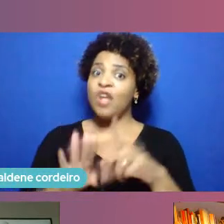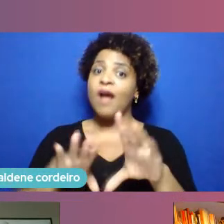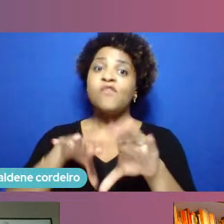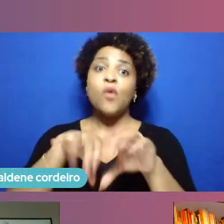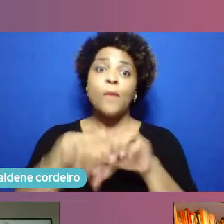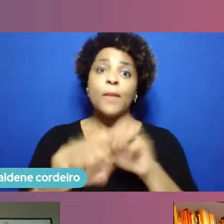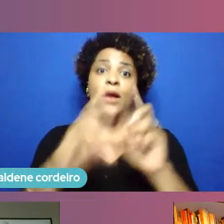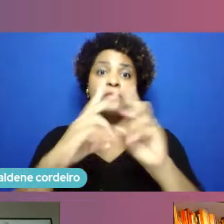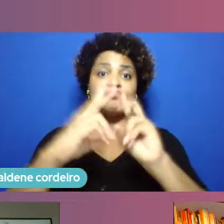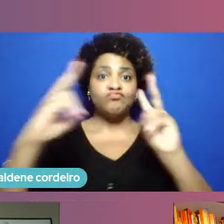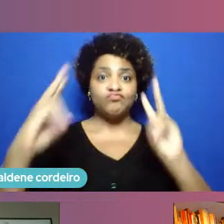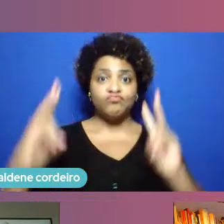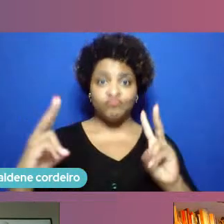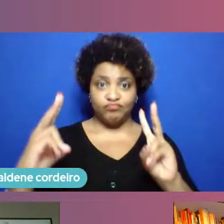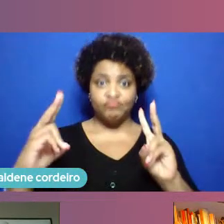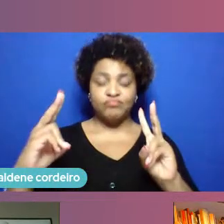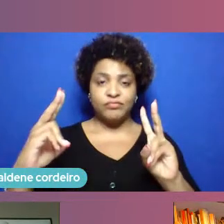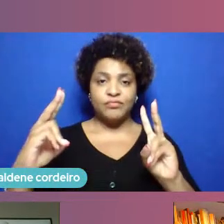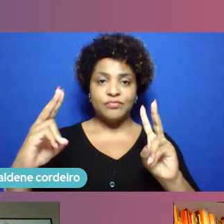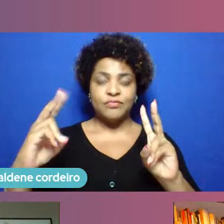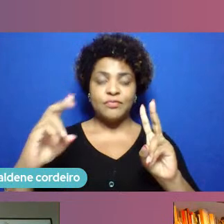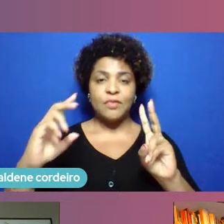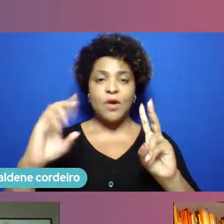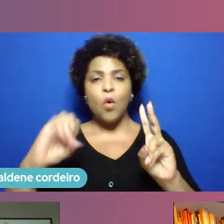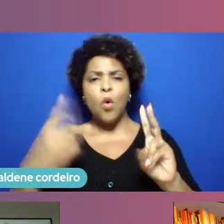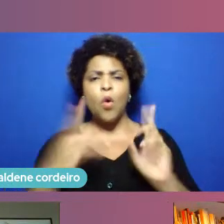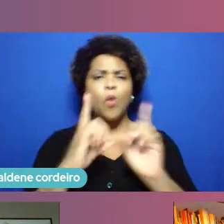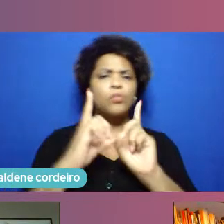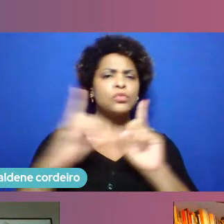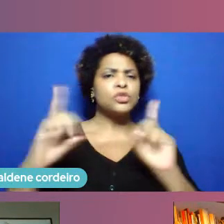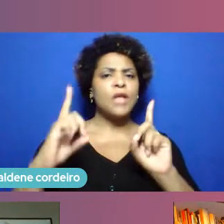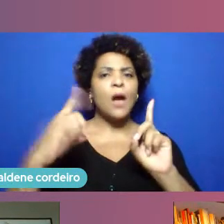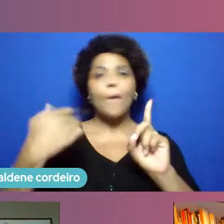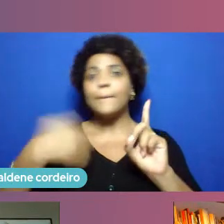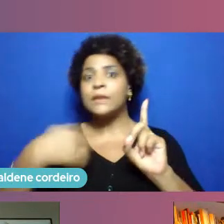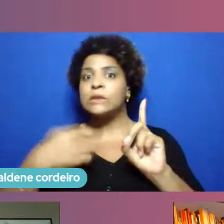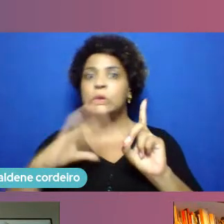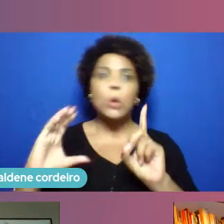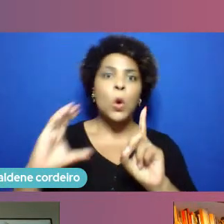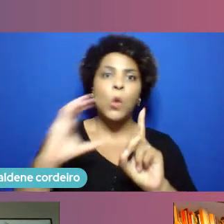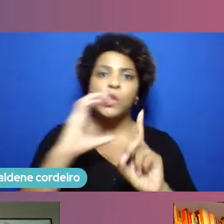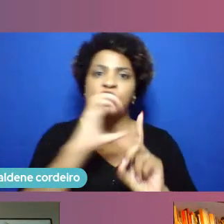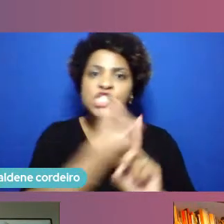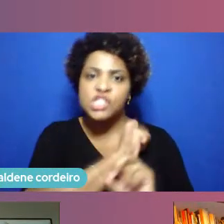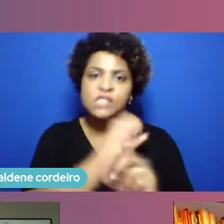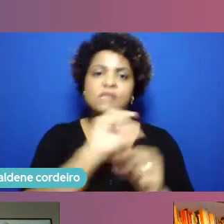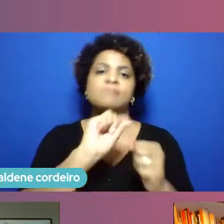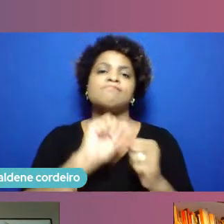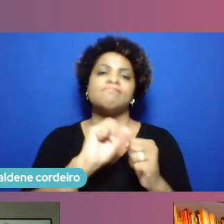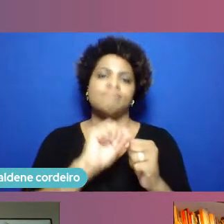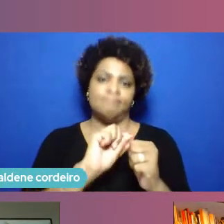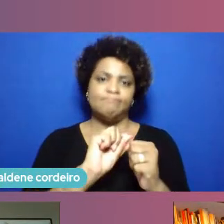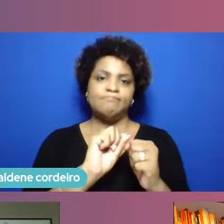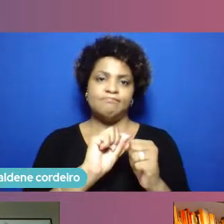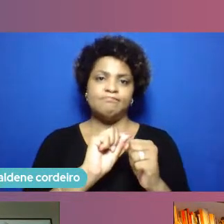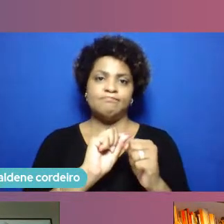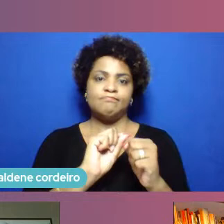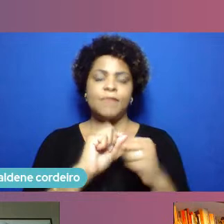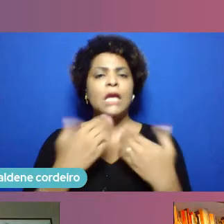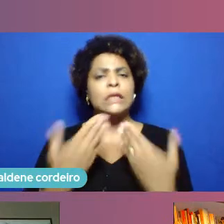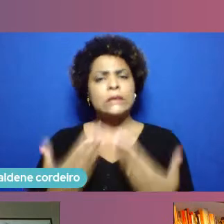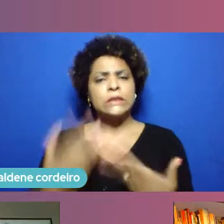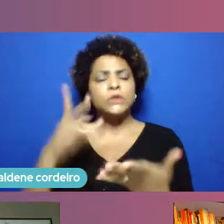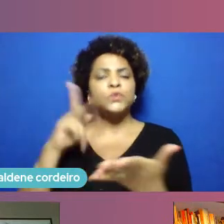e no campo da virtualidade teve que fazê-lo de qualquer forma. Isso foi verdade